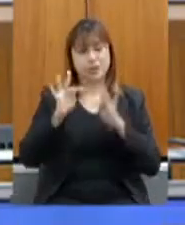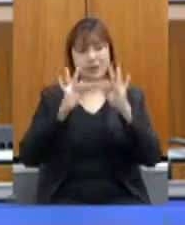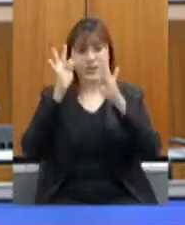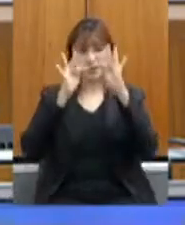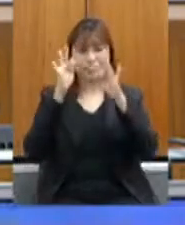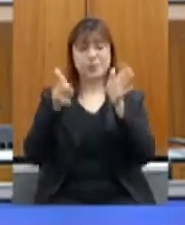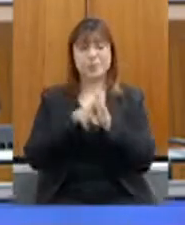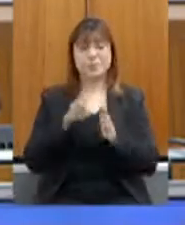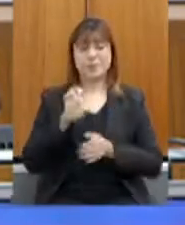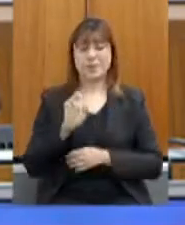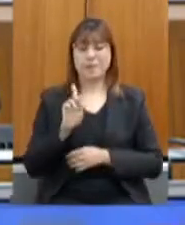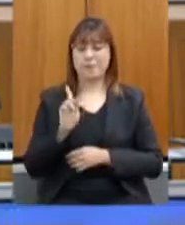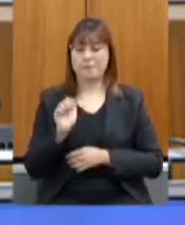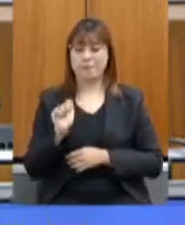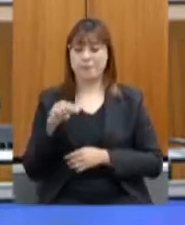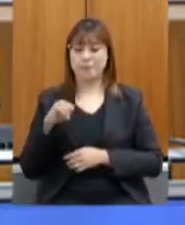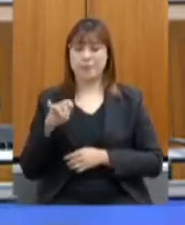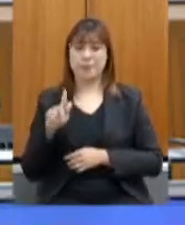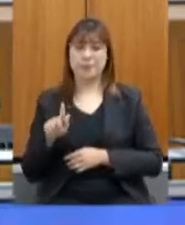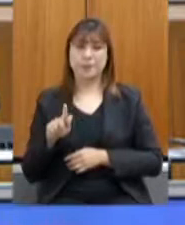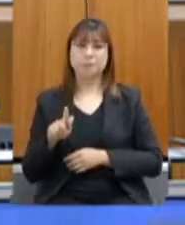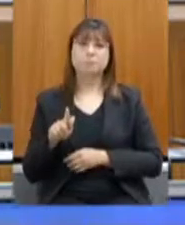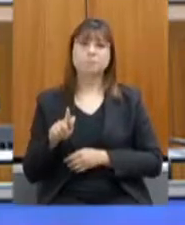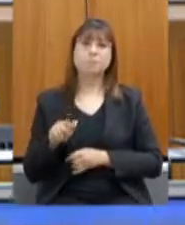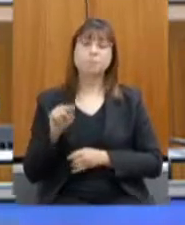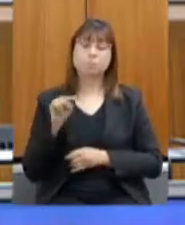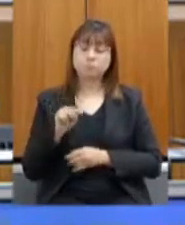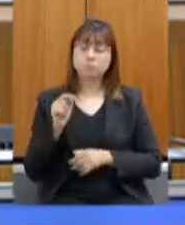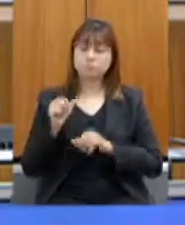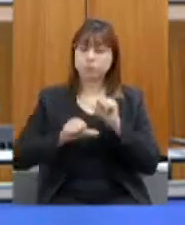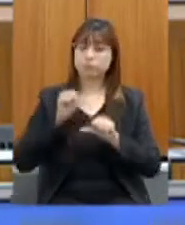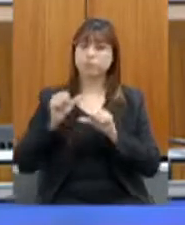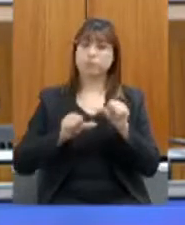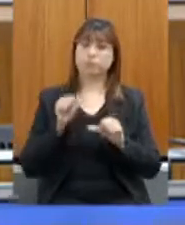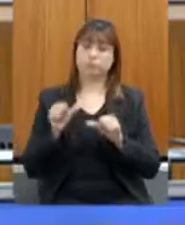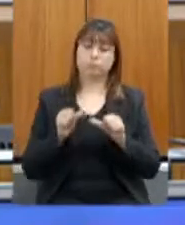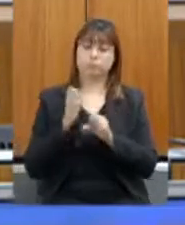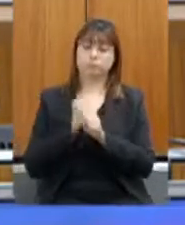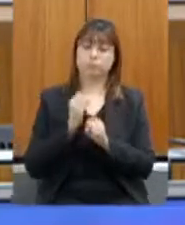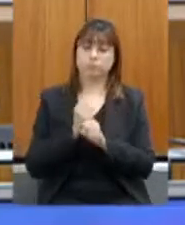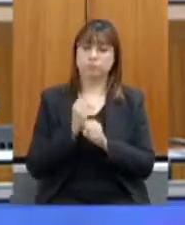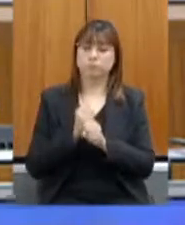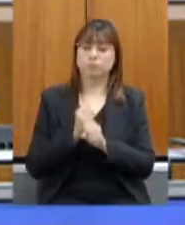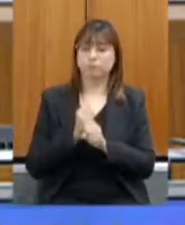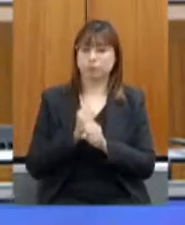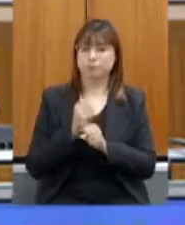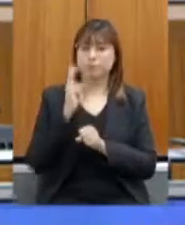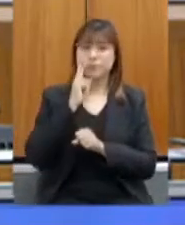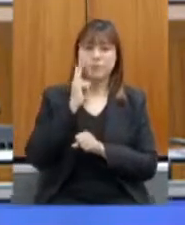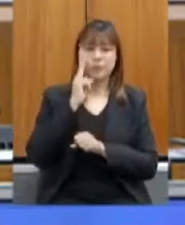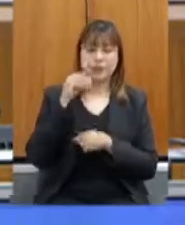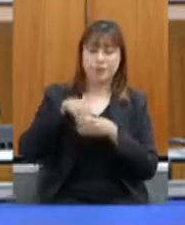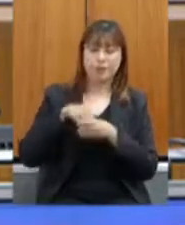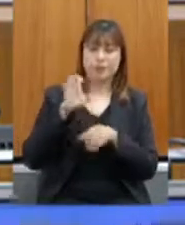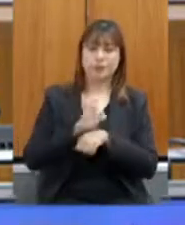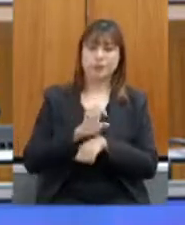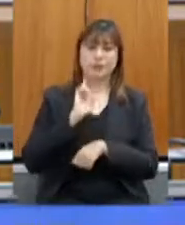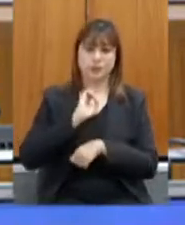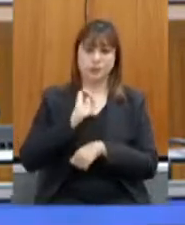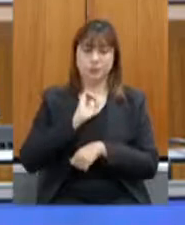Pamíquia. Isso é o que vai mudar a realidade da produção de vinhos no estado, que vai abrir uma,